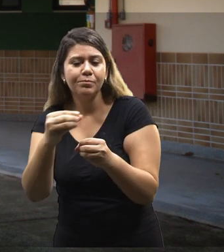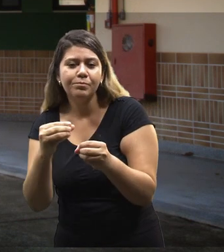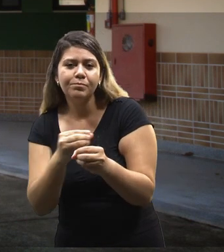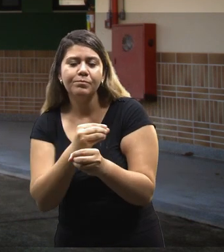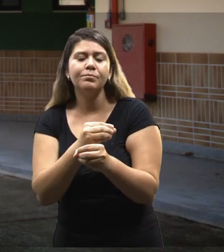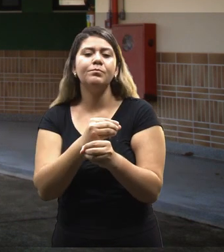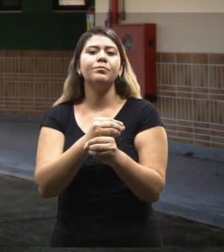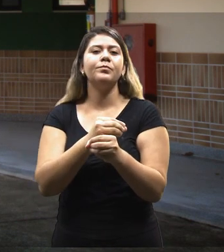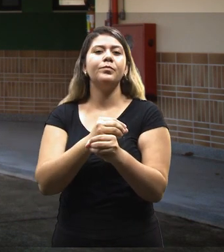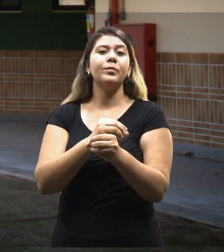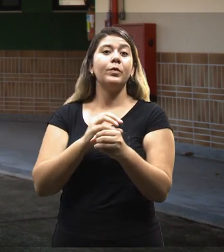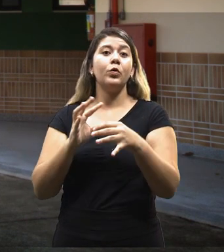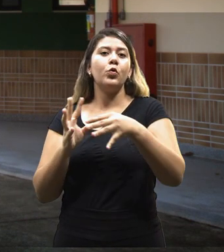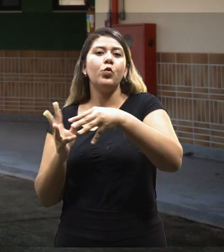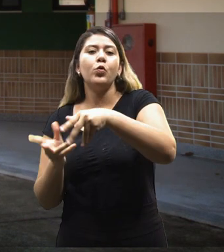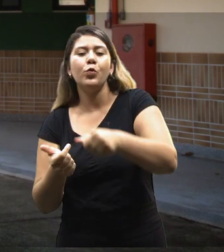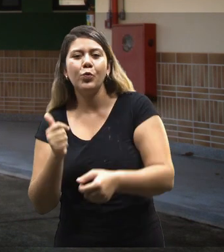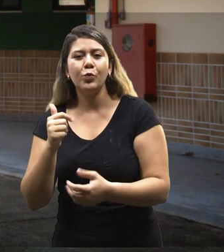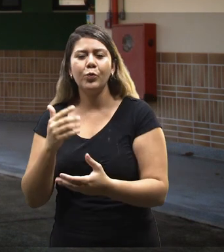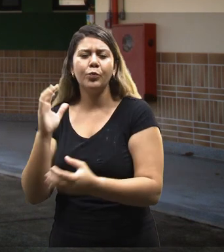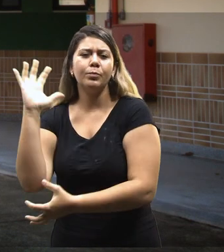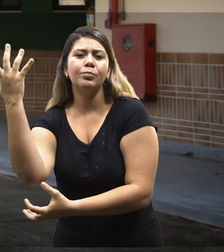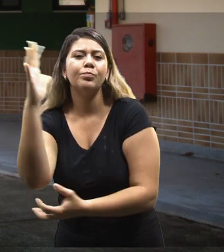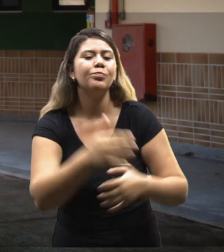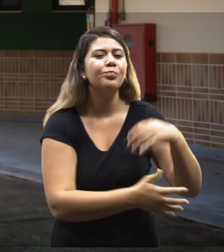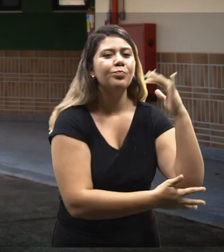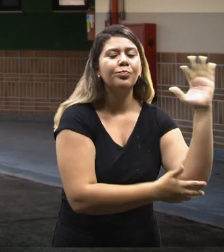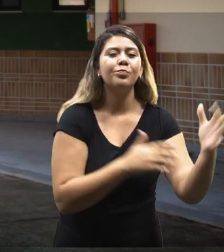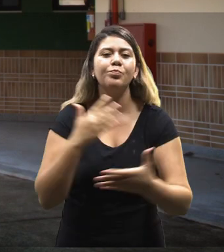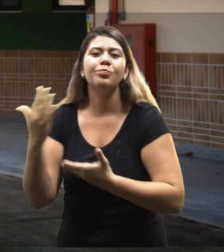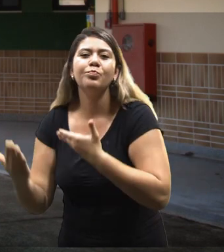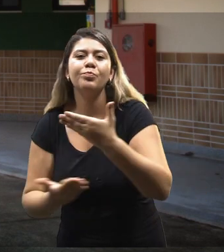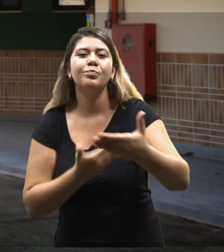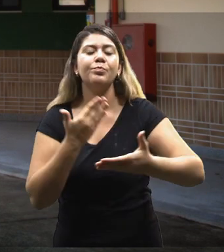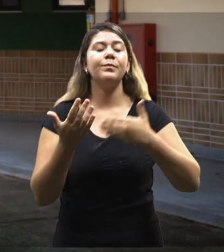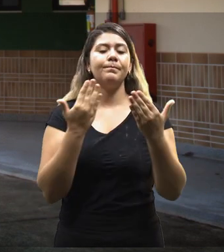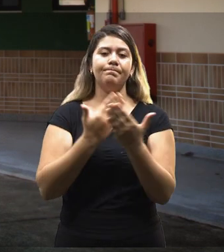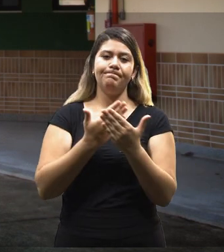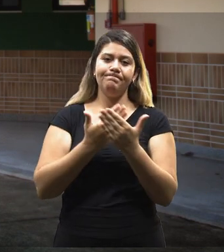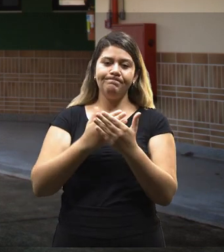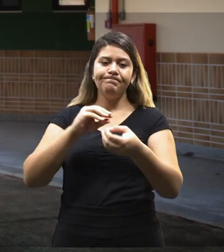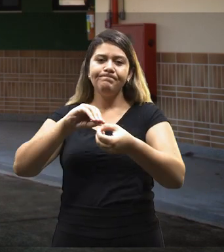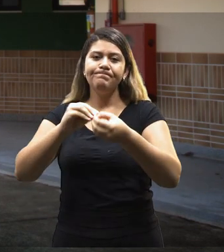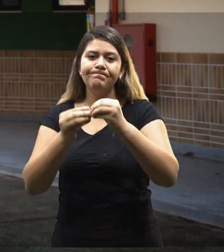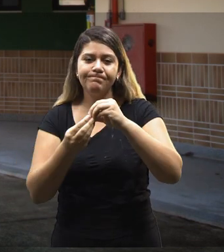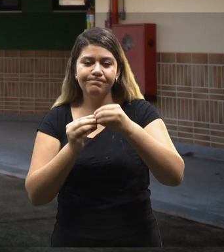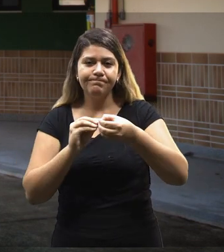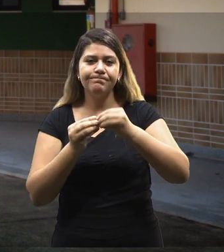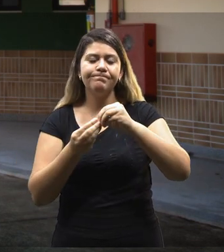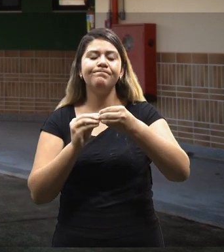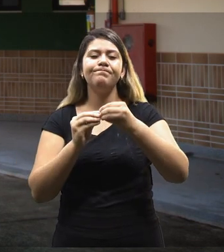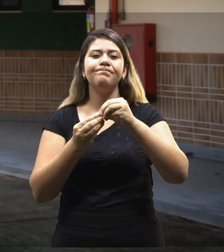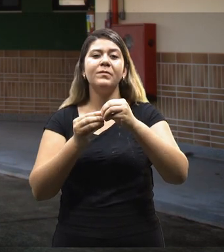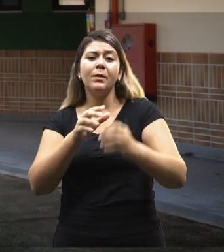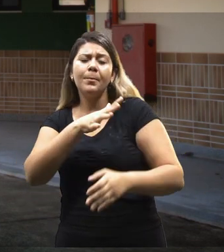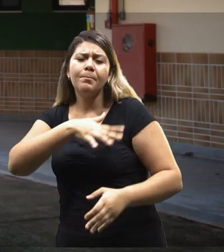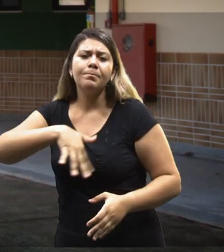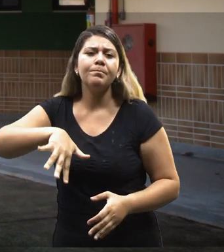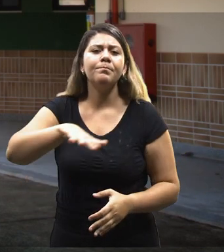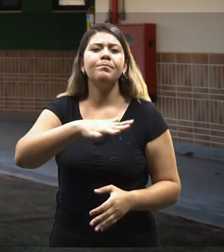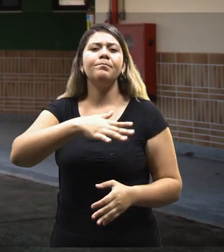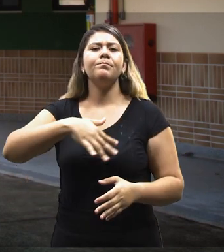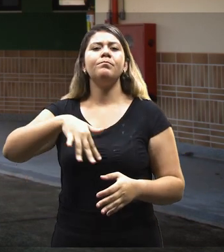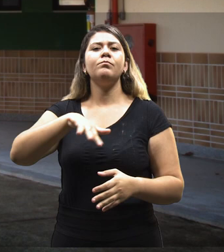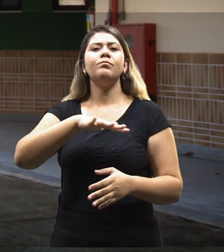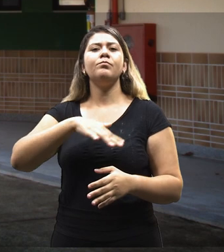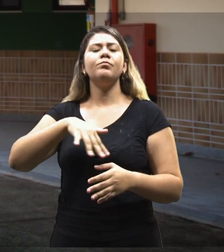tudo que tem célula, tudo que interage com o meio ambiente é estudado pela biologia. E a biologia